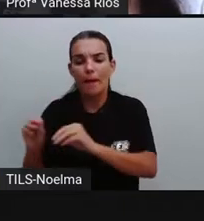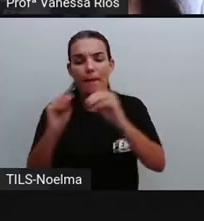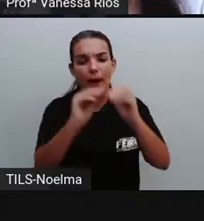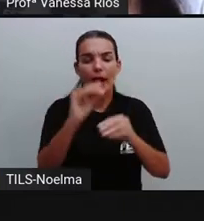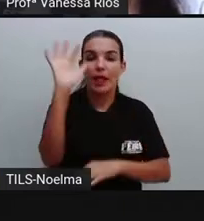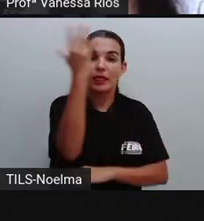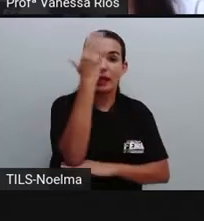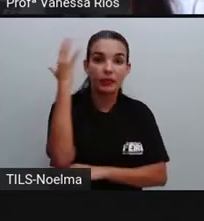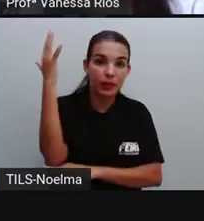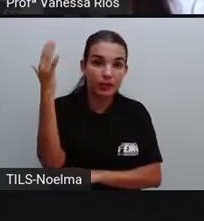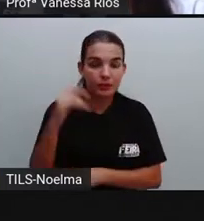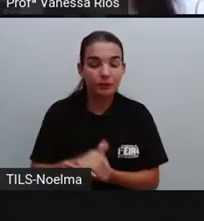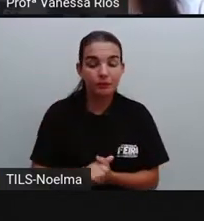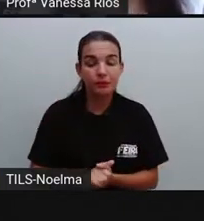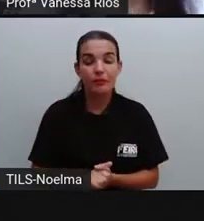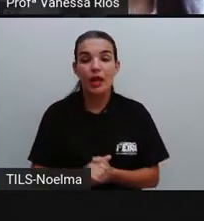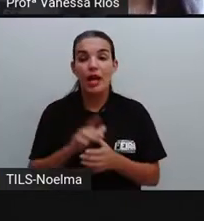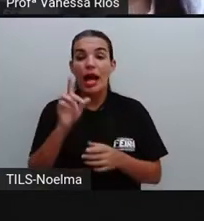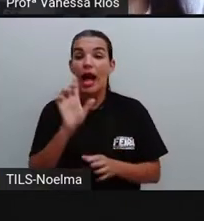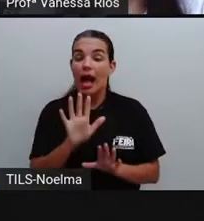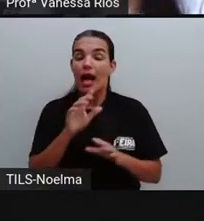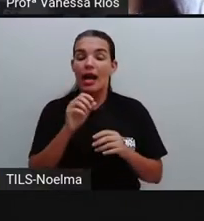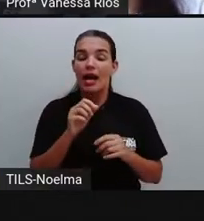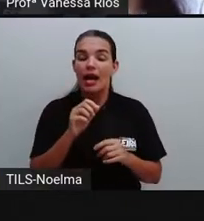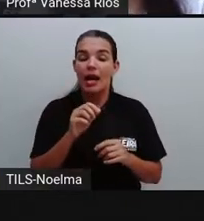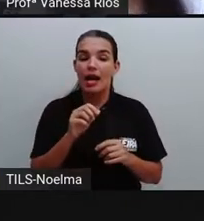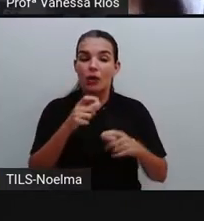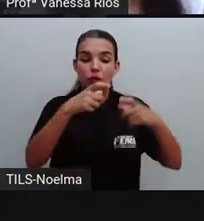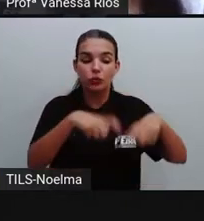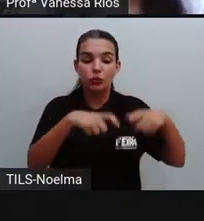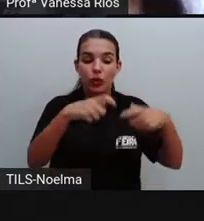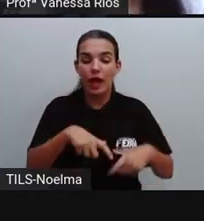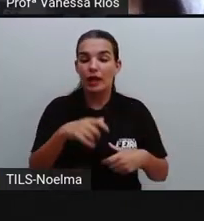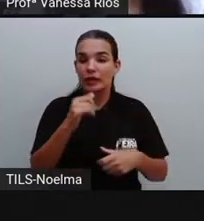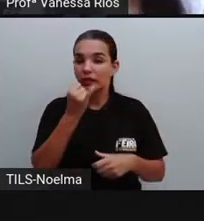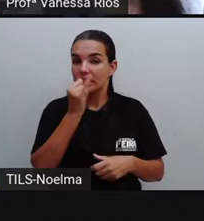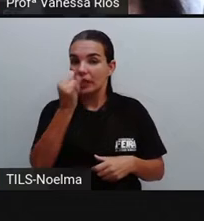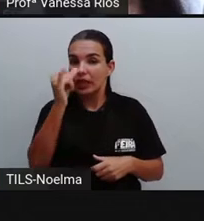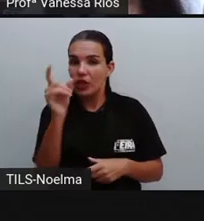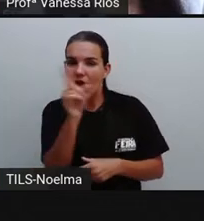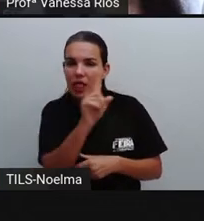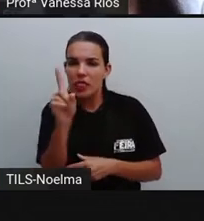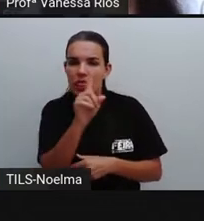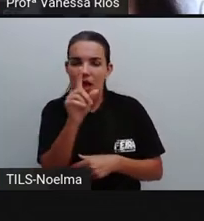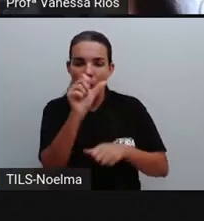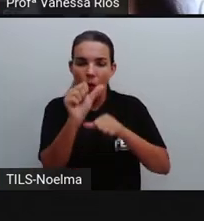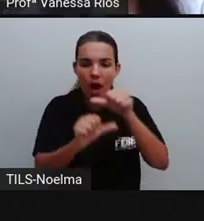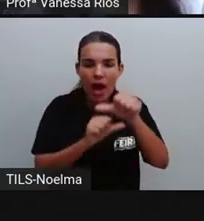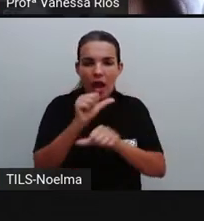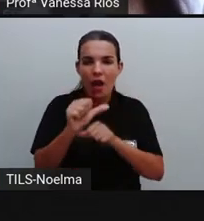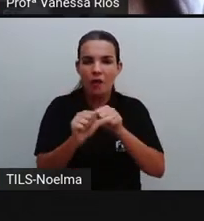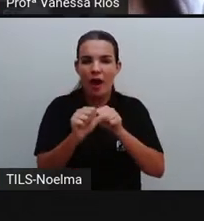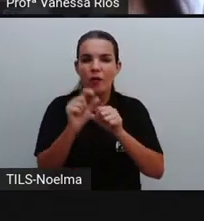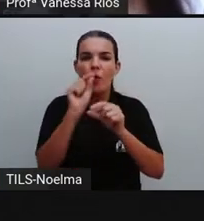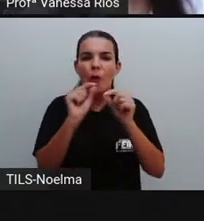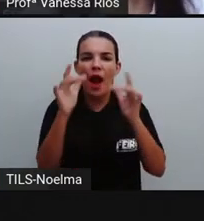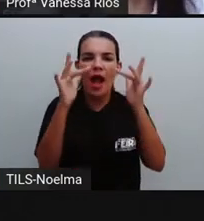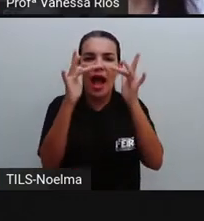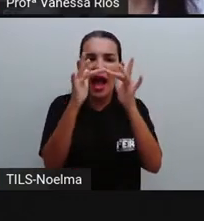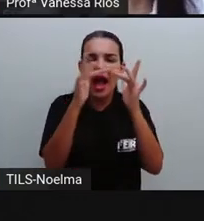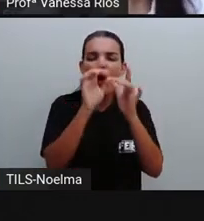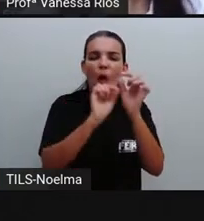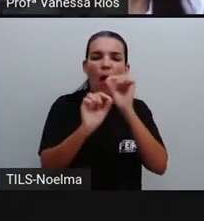As fontes de energia não renováveis estão ligadas aí, elas estão ligadas aos